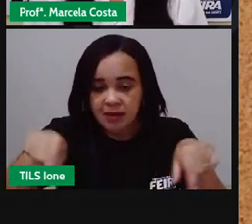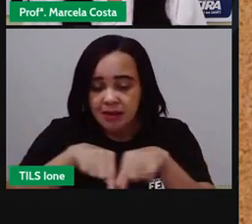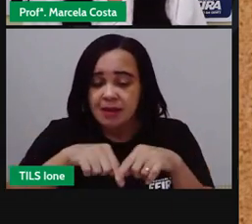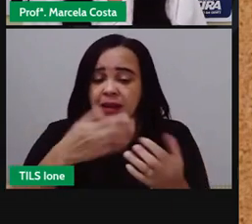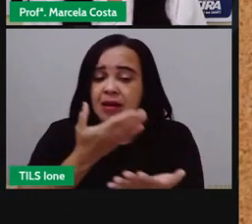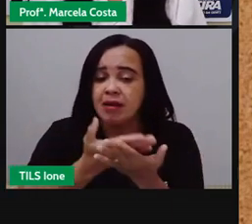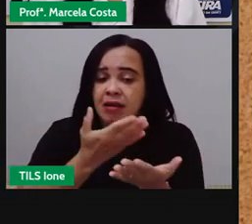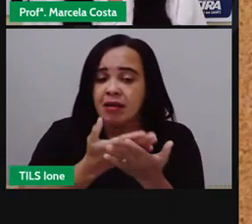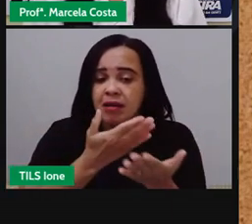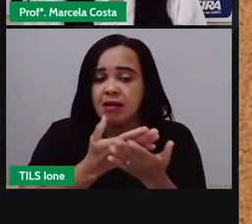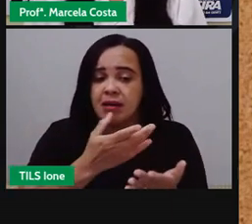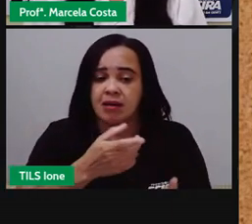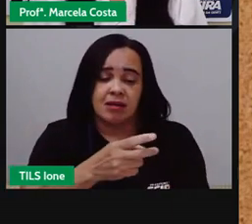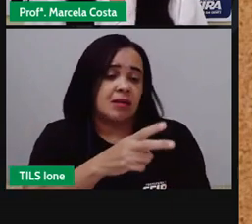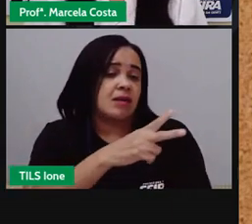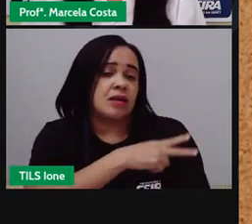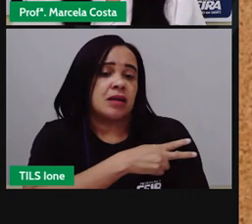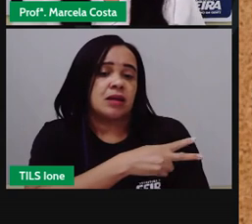ano